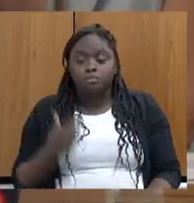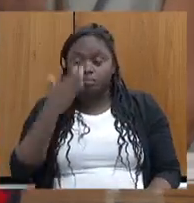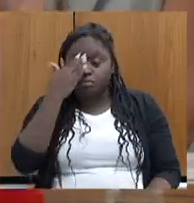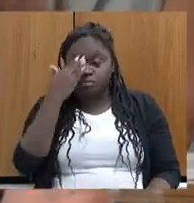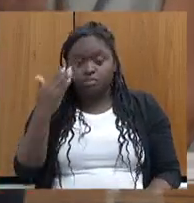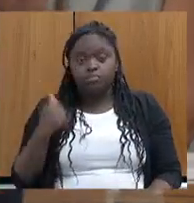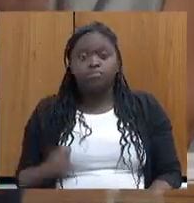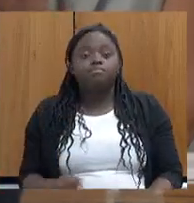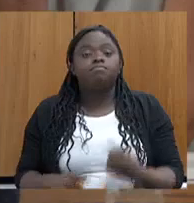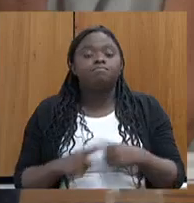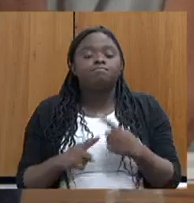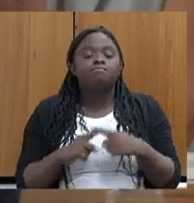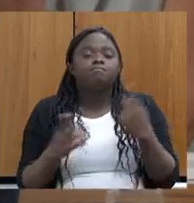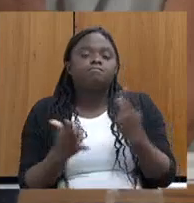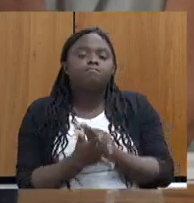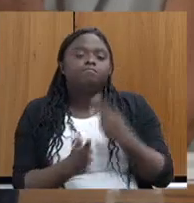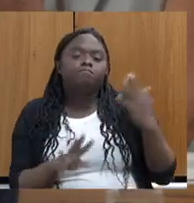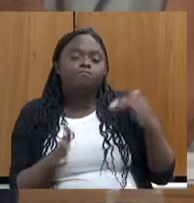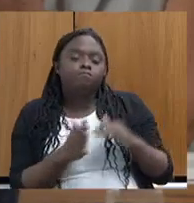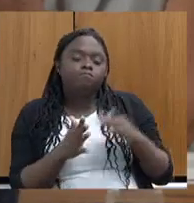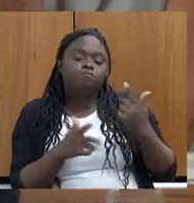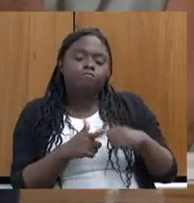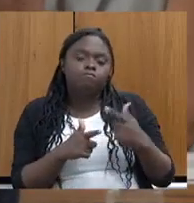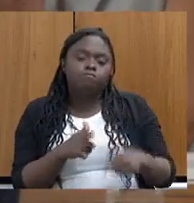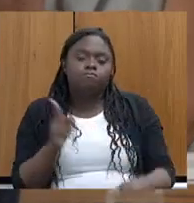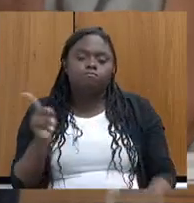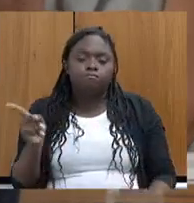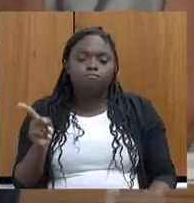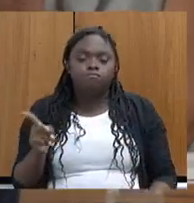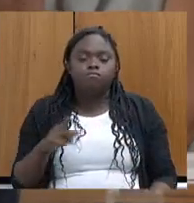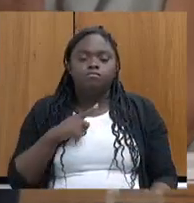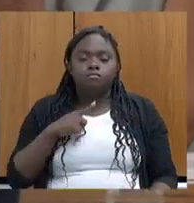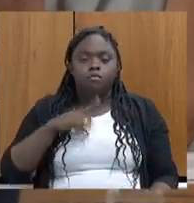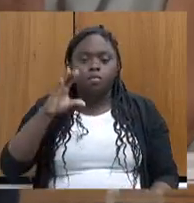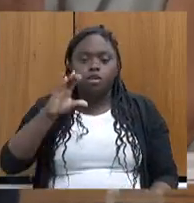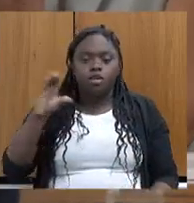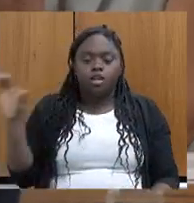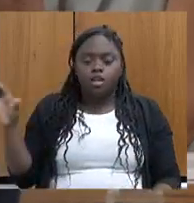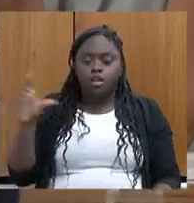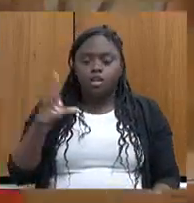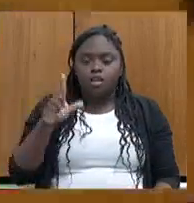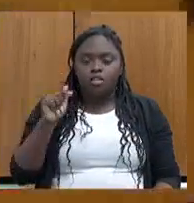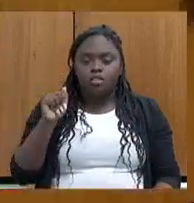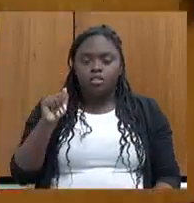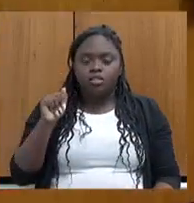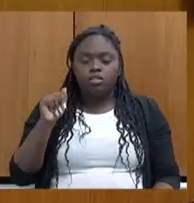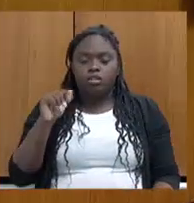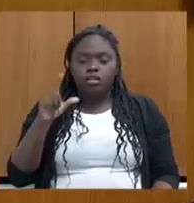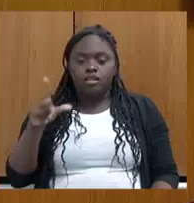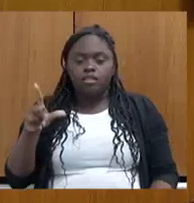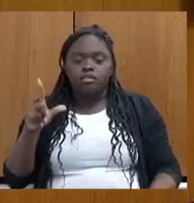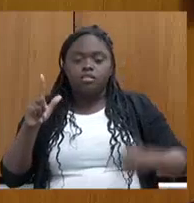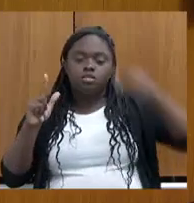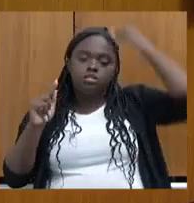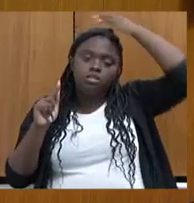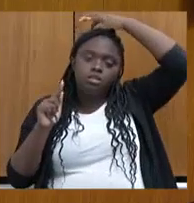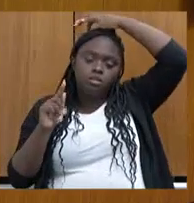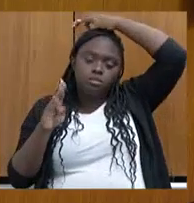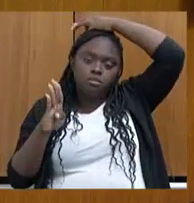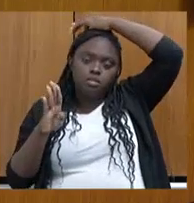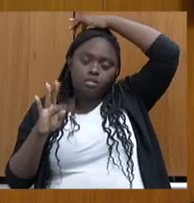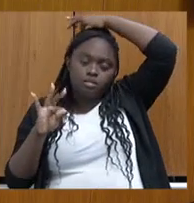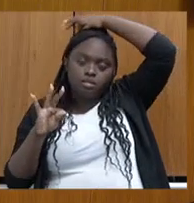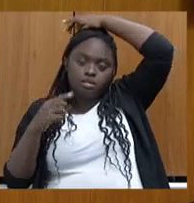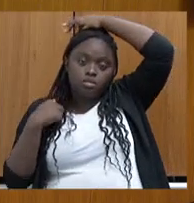Quando aconteceu todo aquele problema da Jazon, nós temos uma coordenadoria LGBT e começamos a frequentar a Jazon.